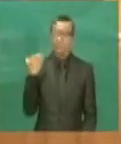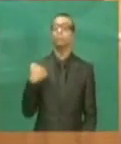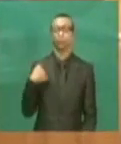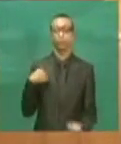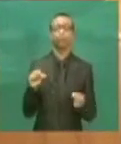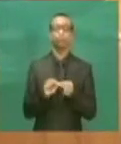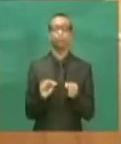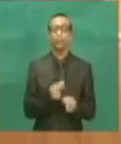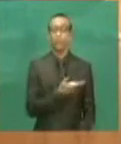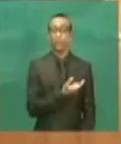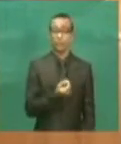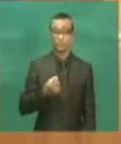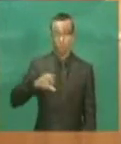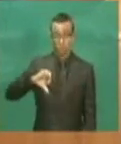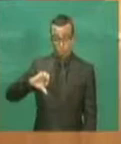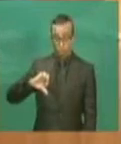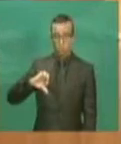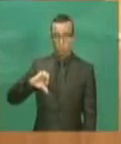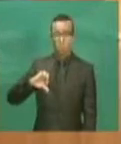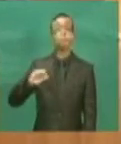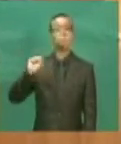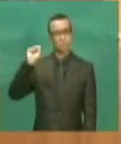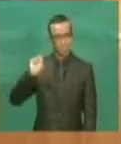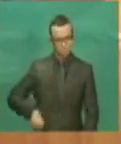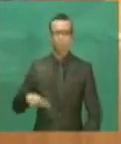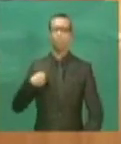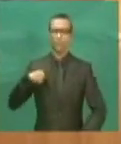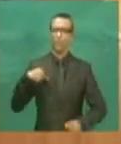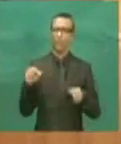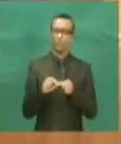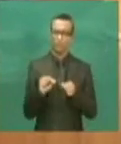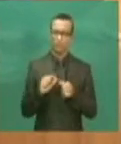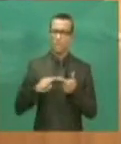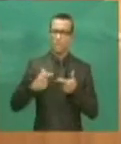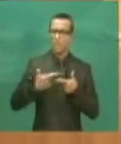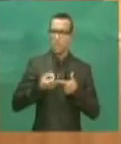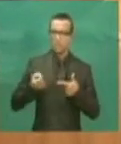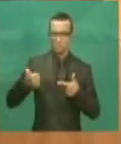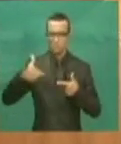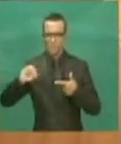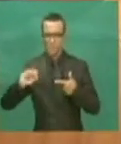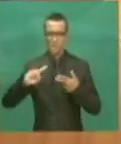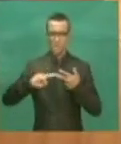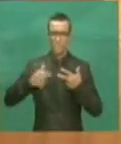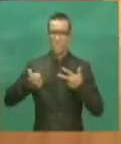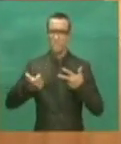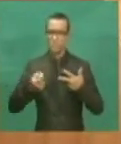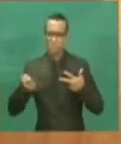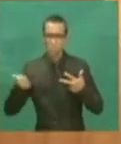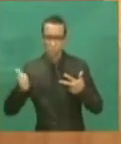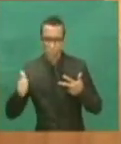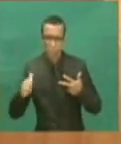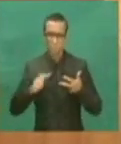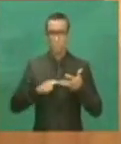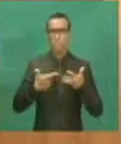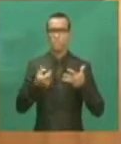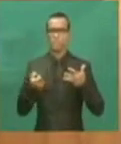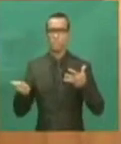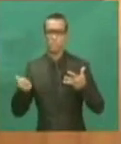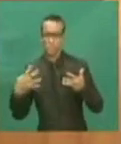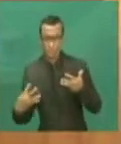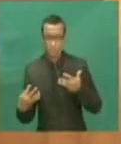em 2009. E 2010, 2011, 2013, 2014 e agora 2015, todos são